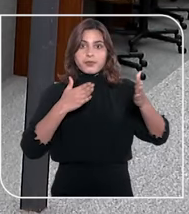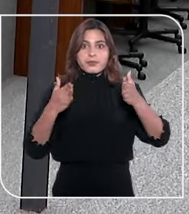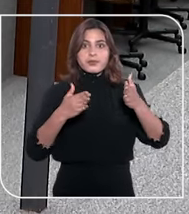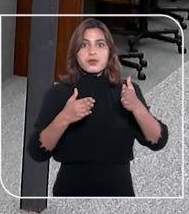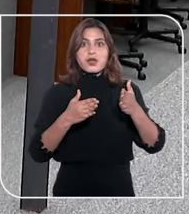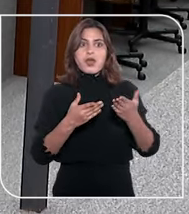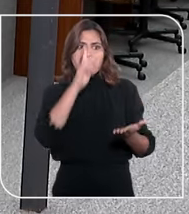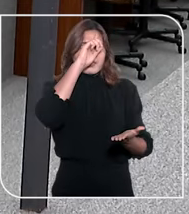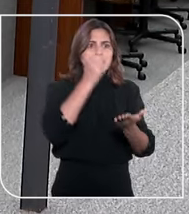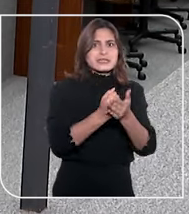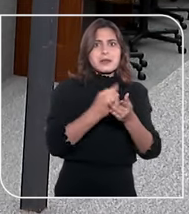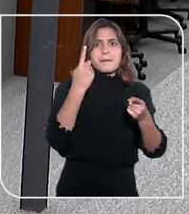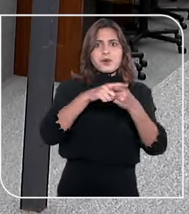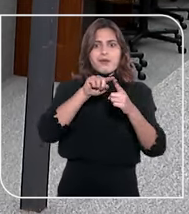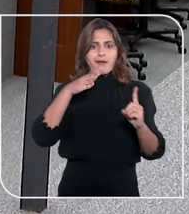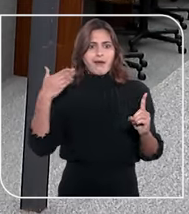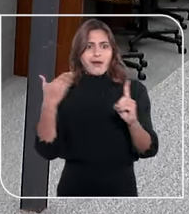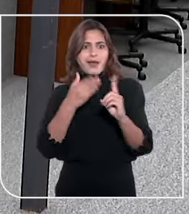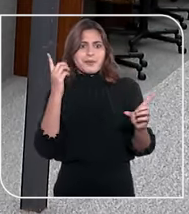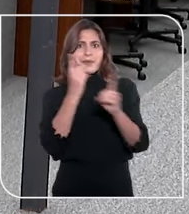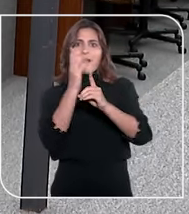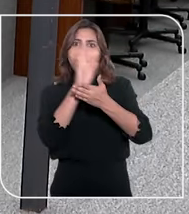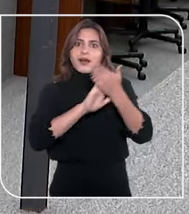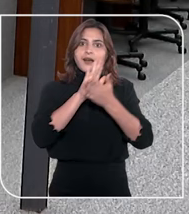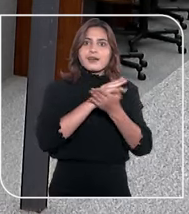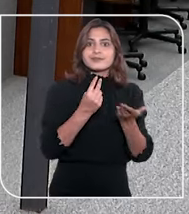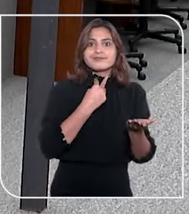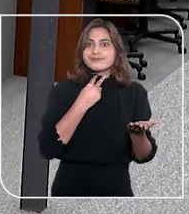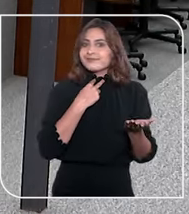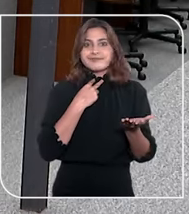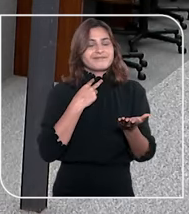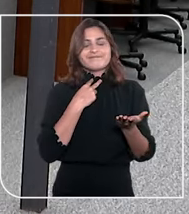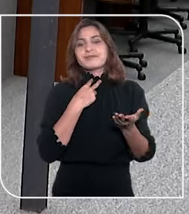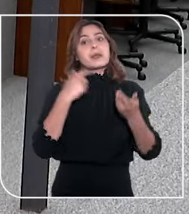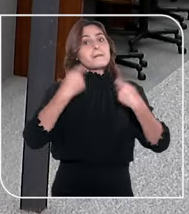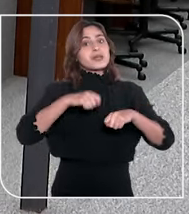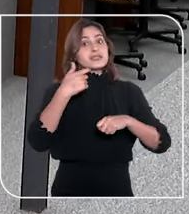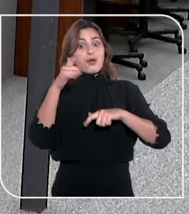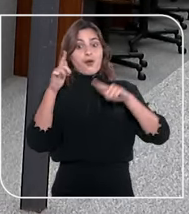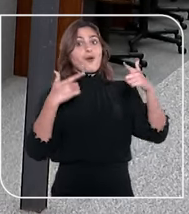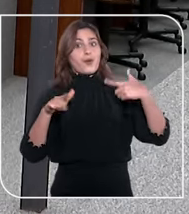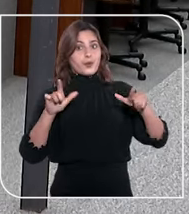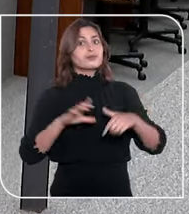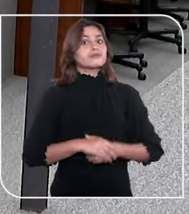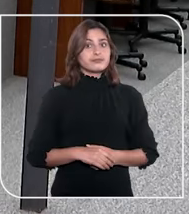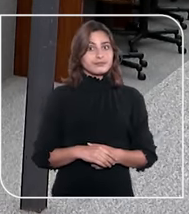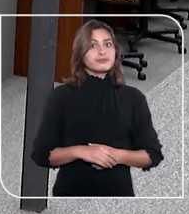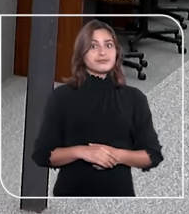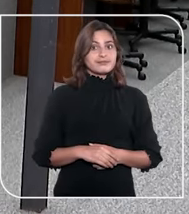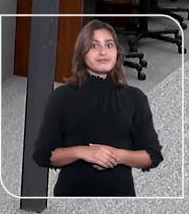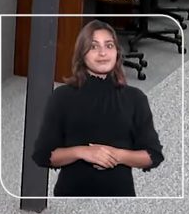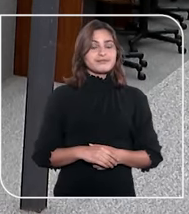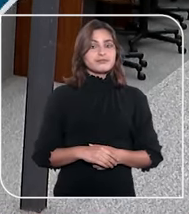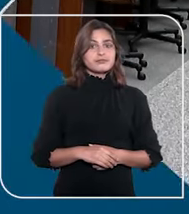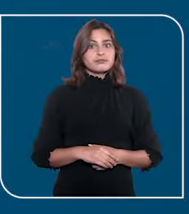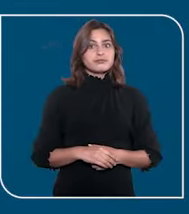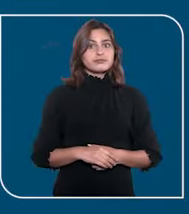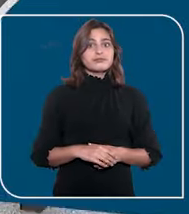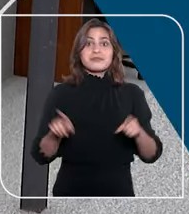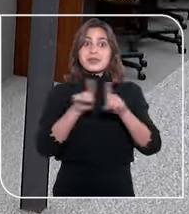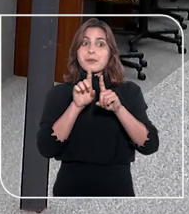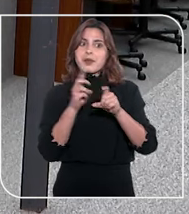decretada apenas pelo fato de o réu não ter sido localizado. Sem a presença de outras justificativas cabíveis.